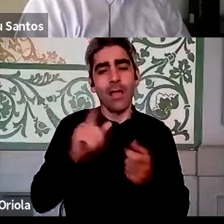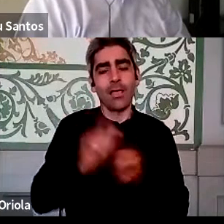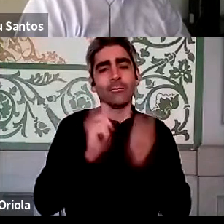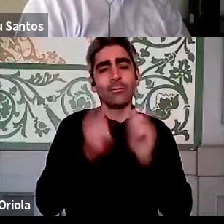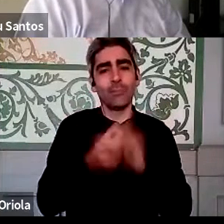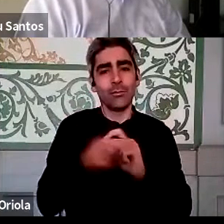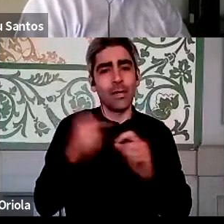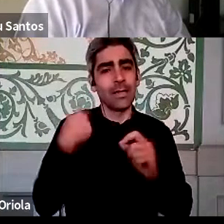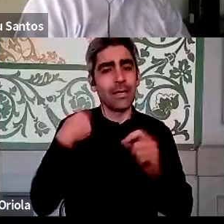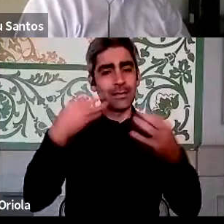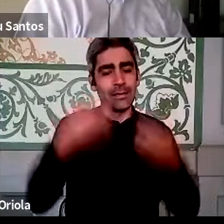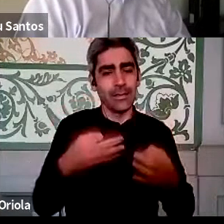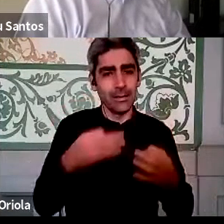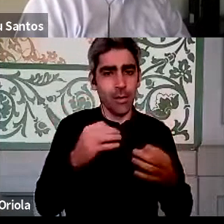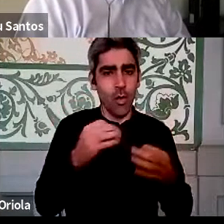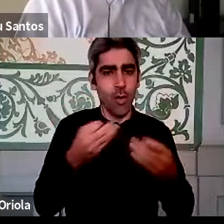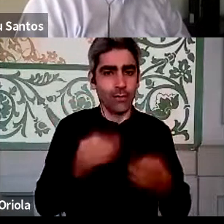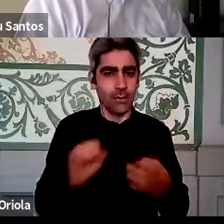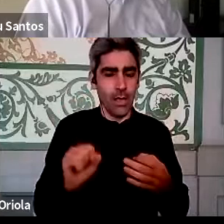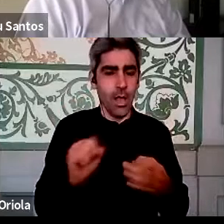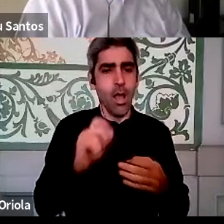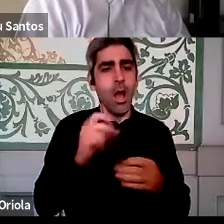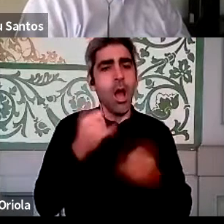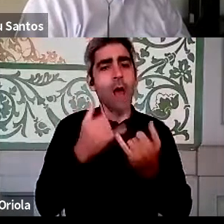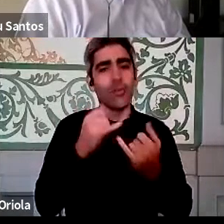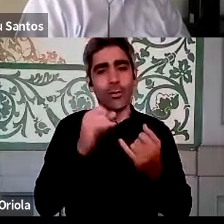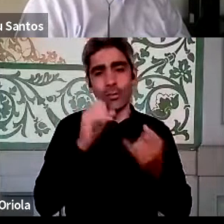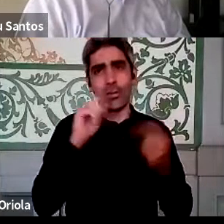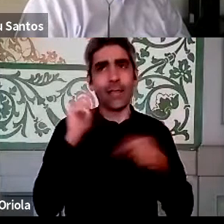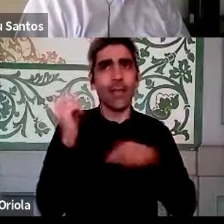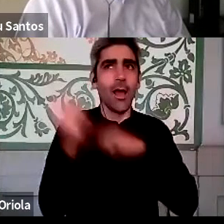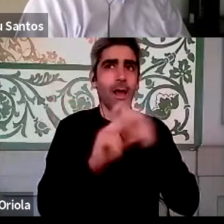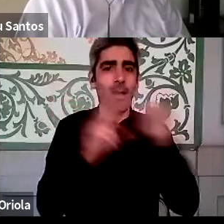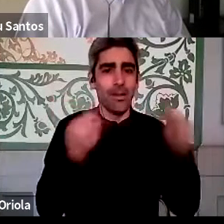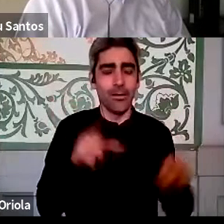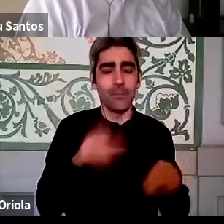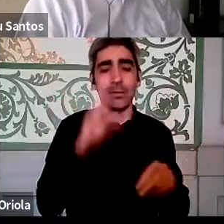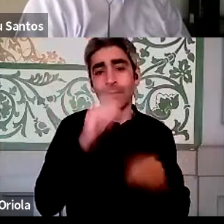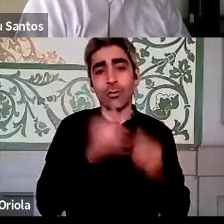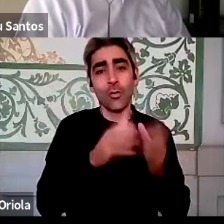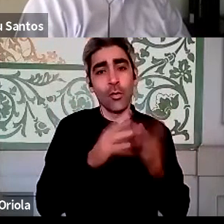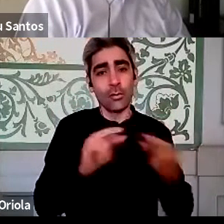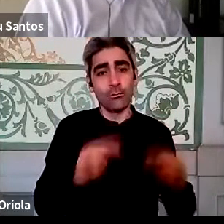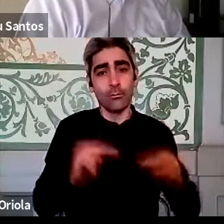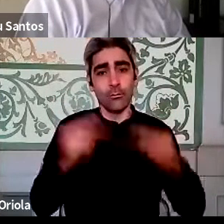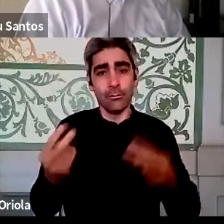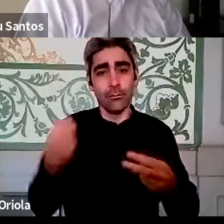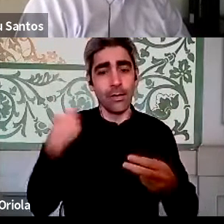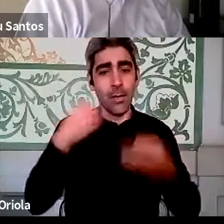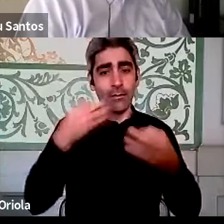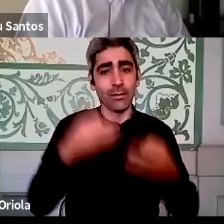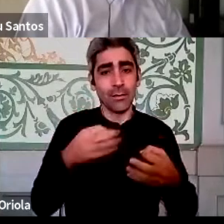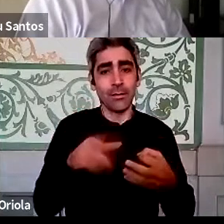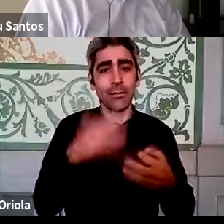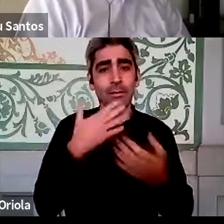residência oficial em auto-sustentável. Na verdade se toda a gente sair da residência oficial, que não é o caso, mas se toda a gente sair da residência oficial é que lhe